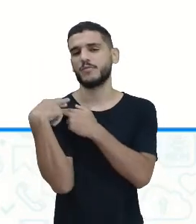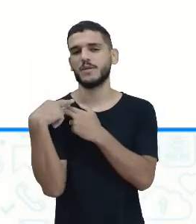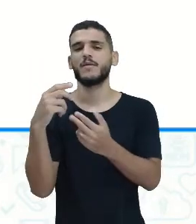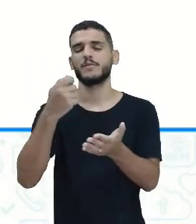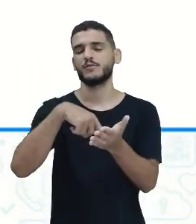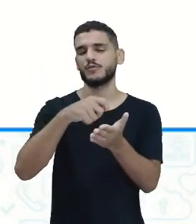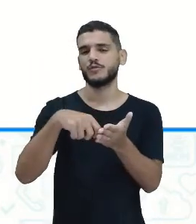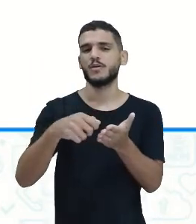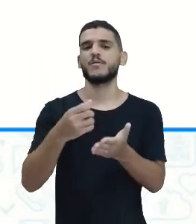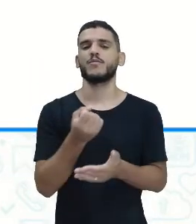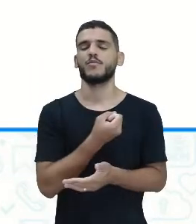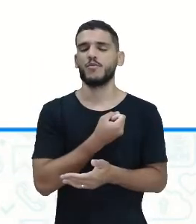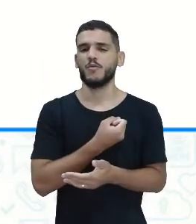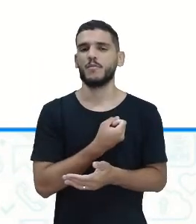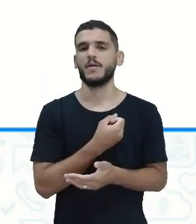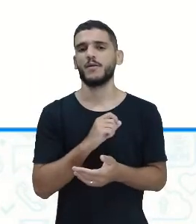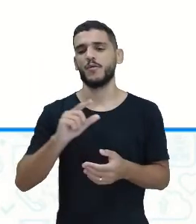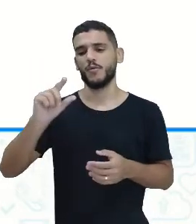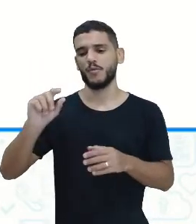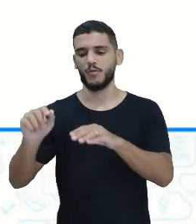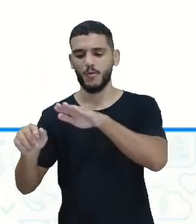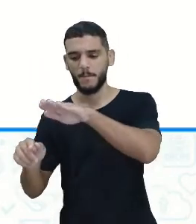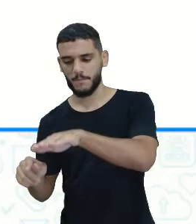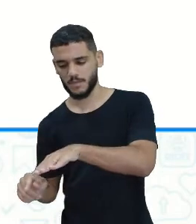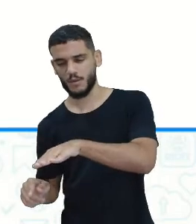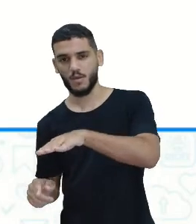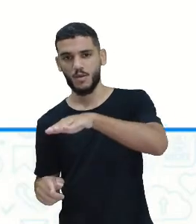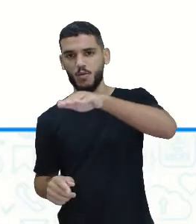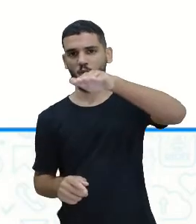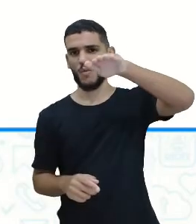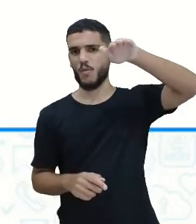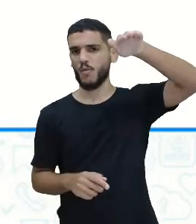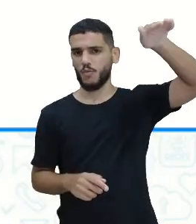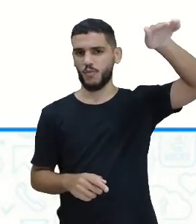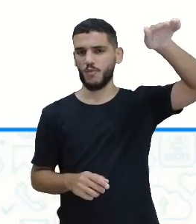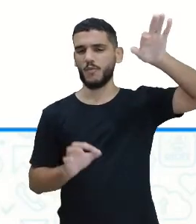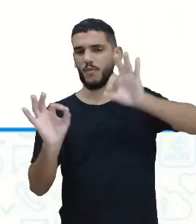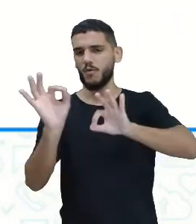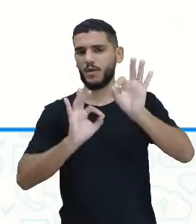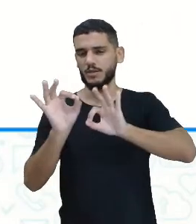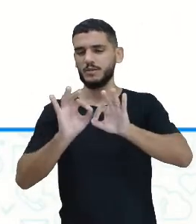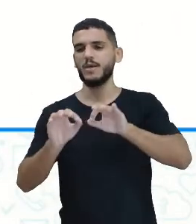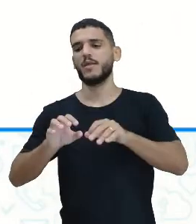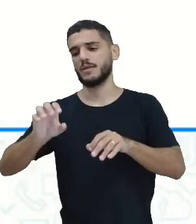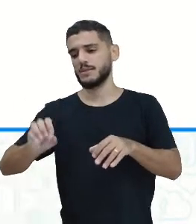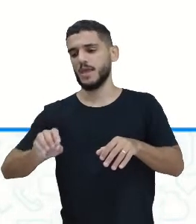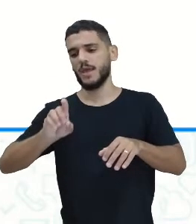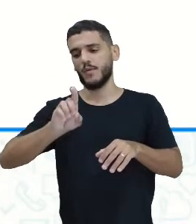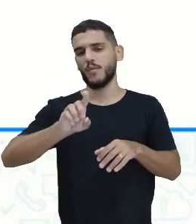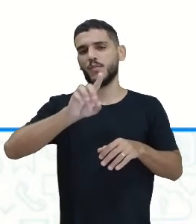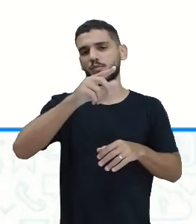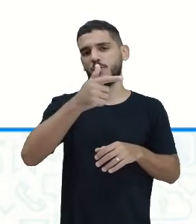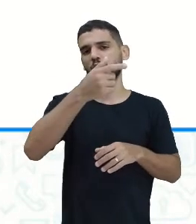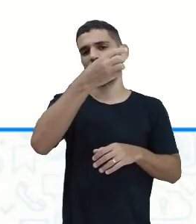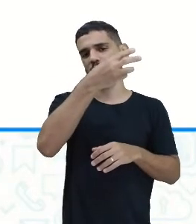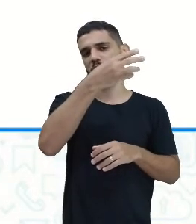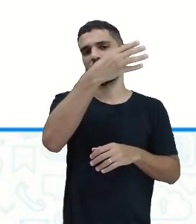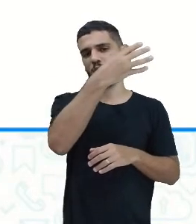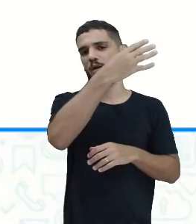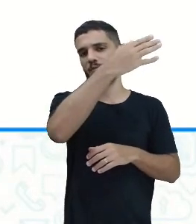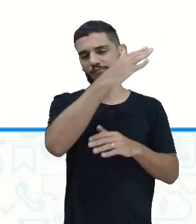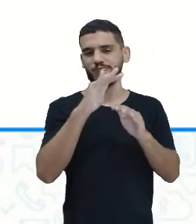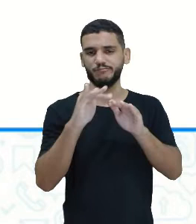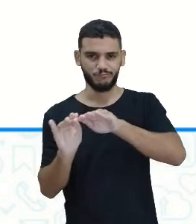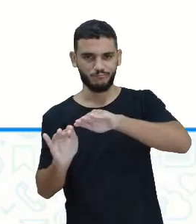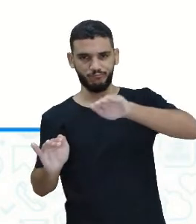números do menor para o maior. Olha aí, ordem crescente. É o inverso do que a gente viu no exemplo. E aí eu tenho